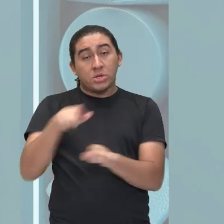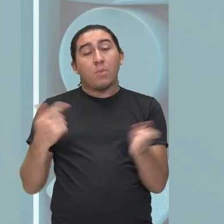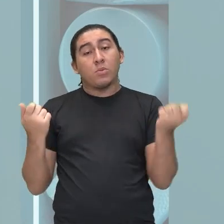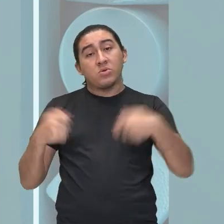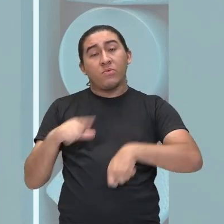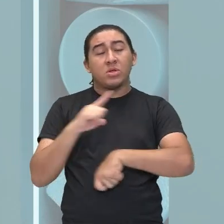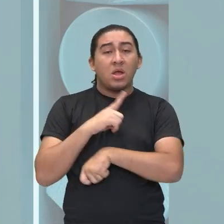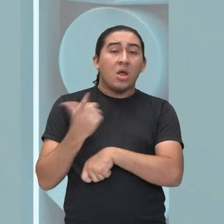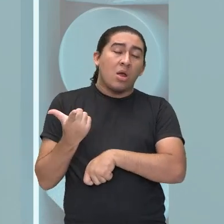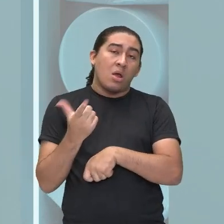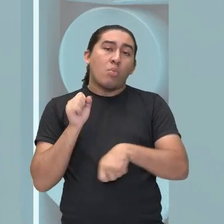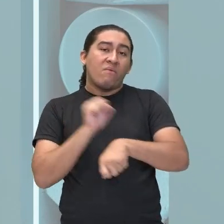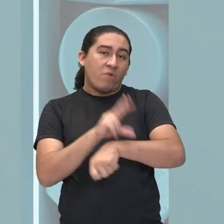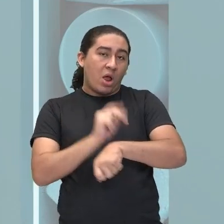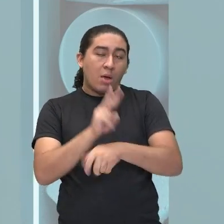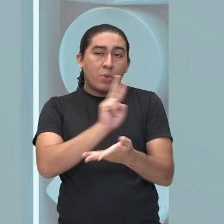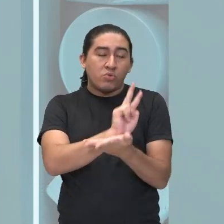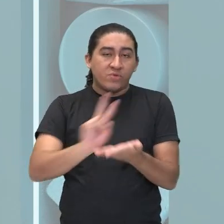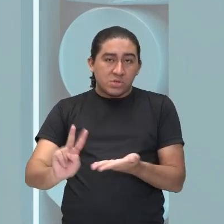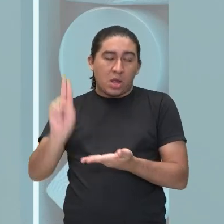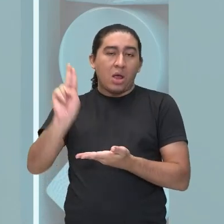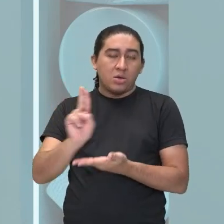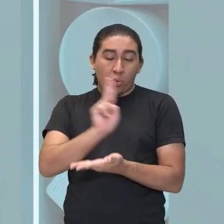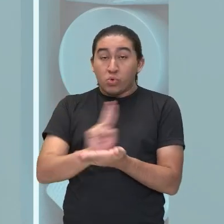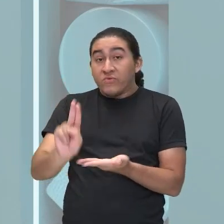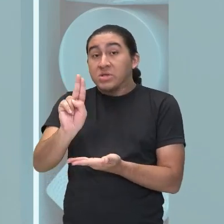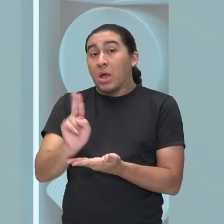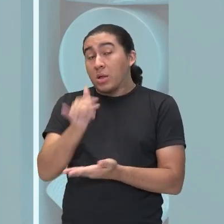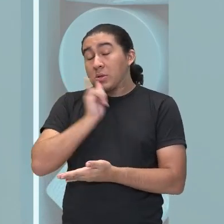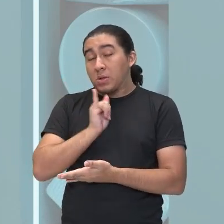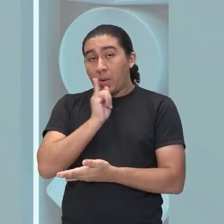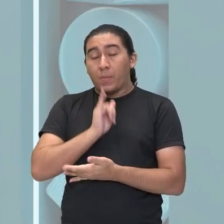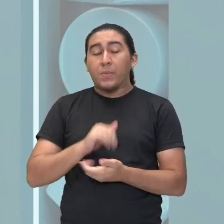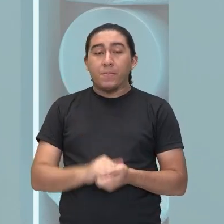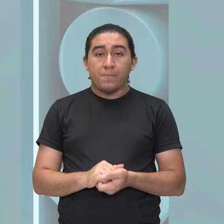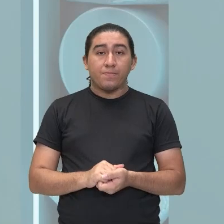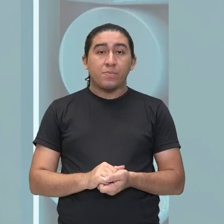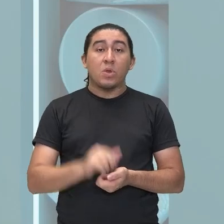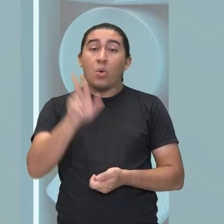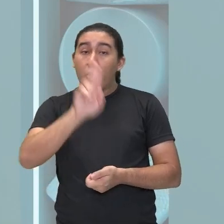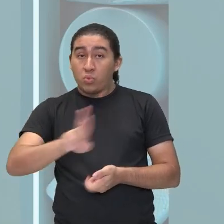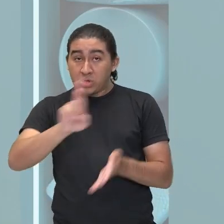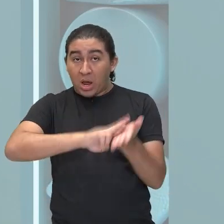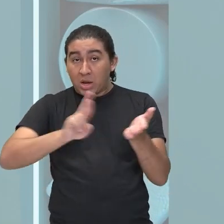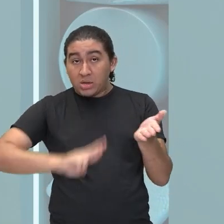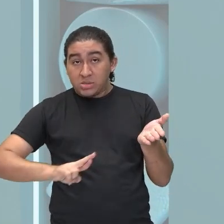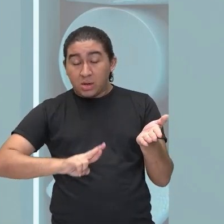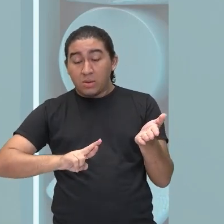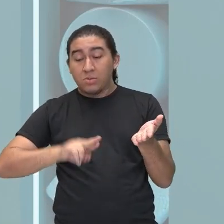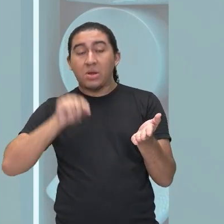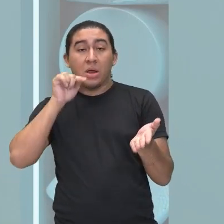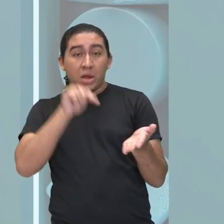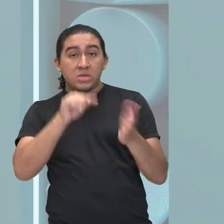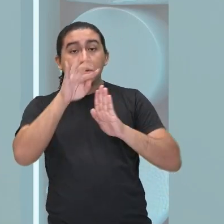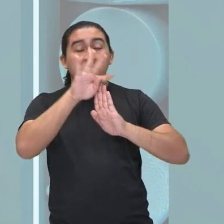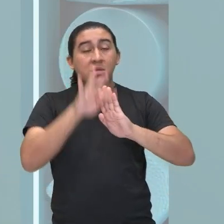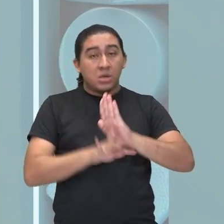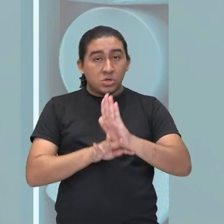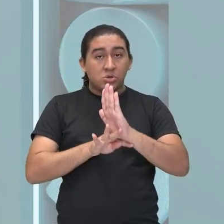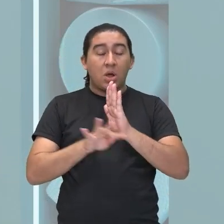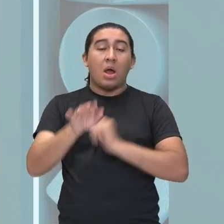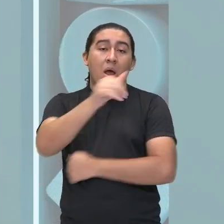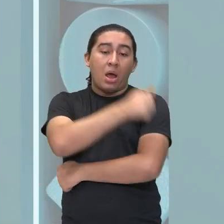universidade, certo? E ao utilizar a redação do Enem, é nesse texto que o aluno